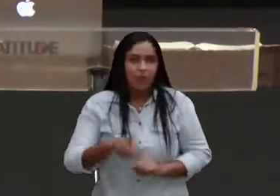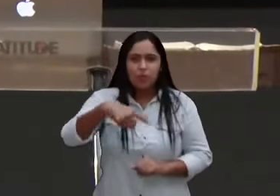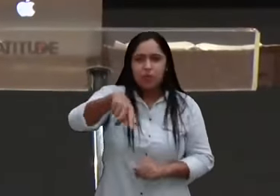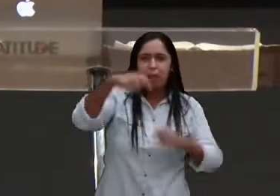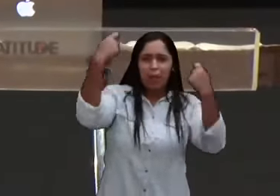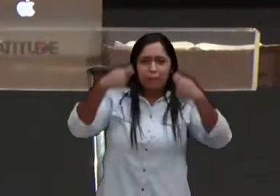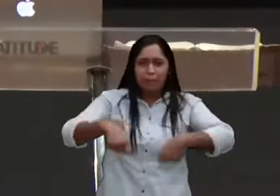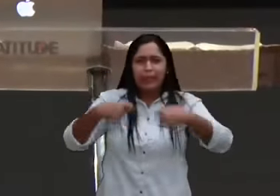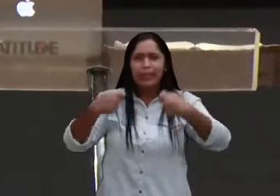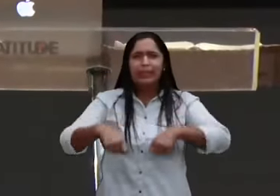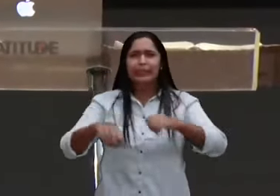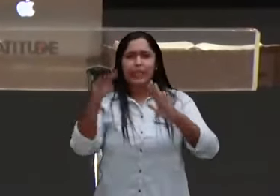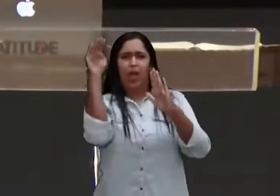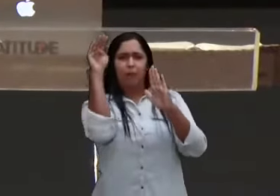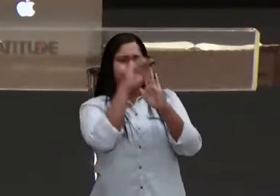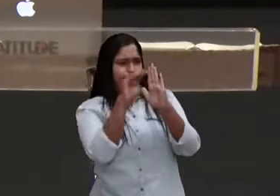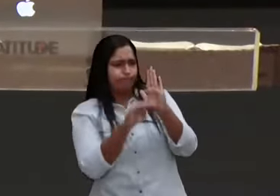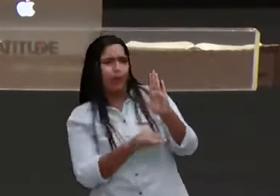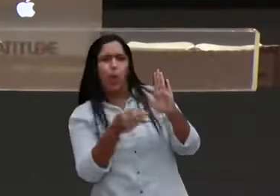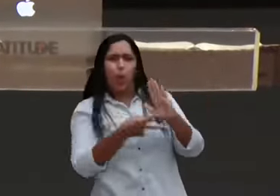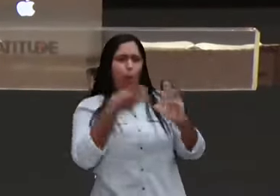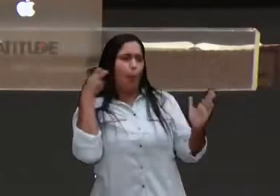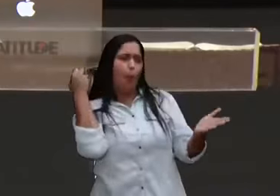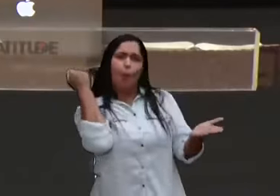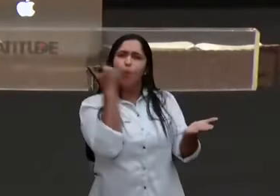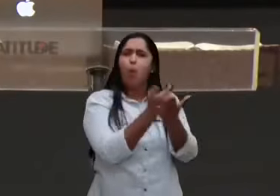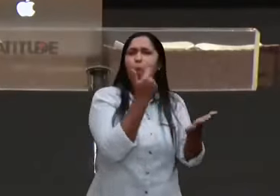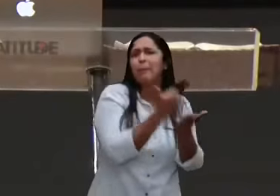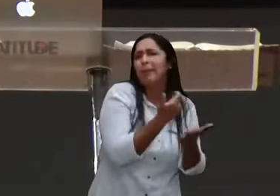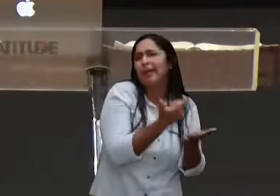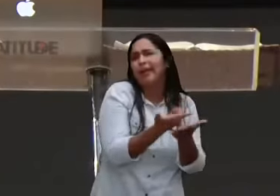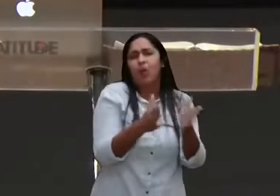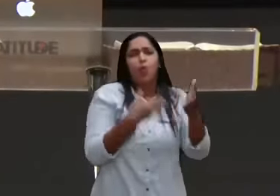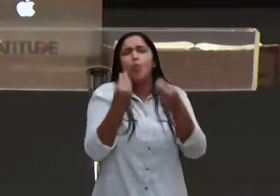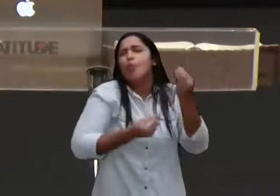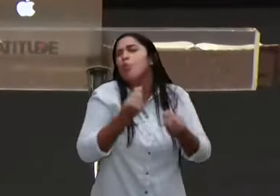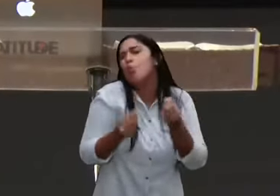comprar nenhum curso sobre, poder da oração, não, não, basta ter filho,